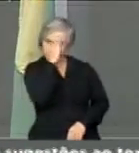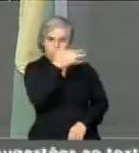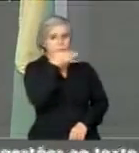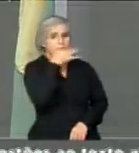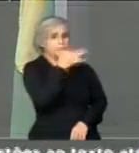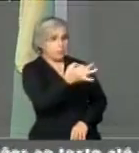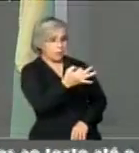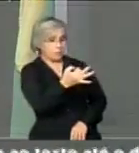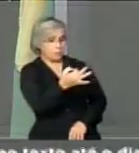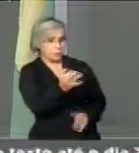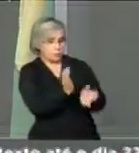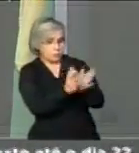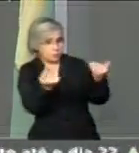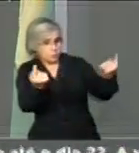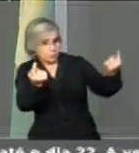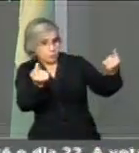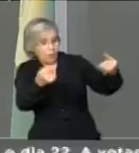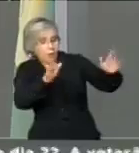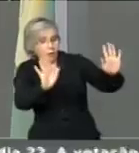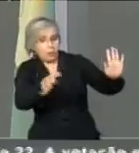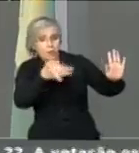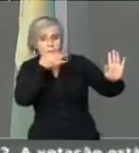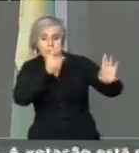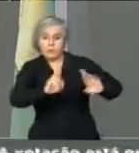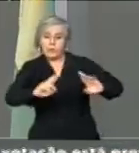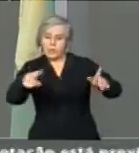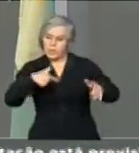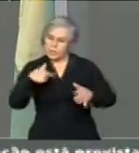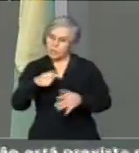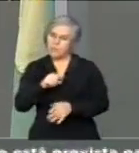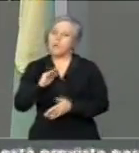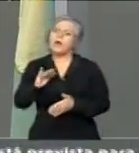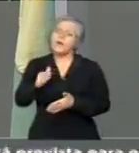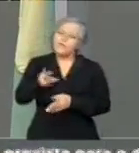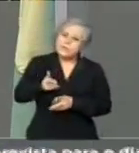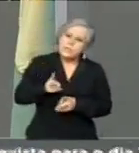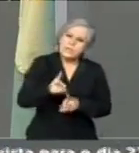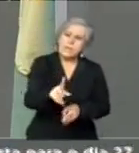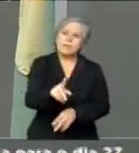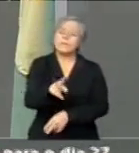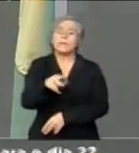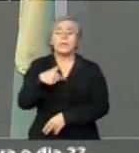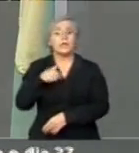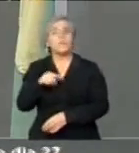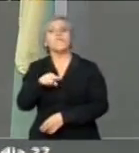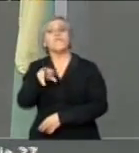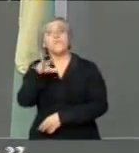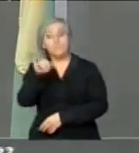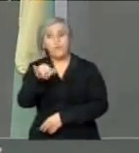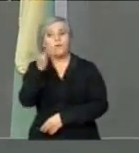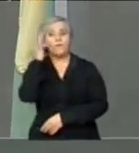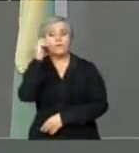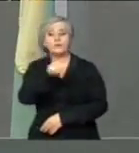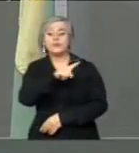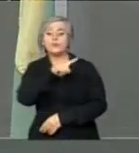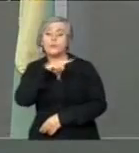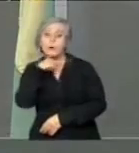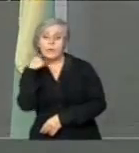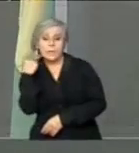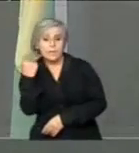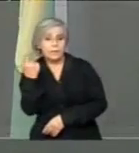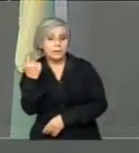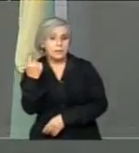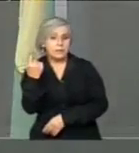Mesmo não concordando, morrerei lutando para que cada um tenha a sua opinião. Mesmo não concordando com nenhuma